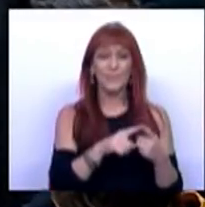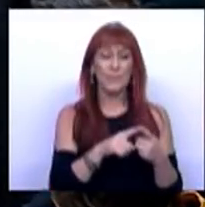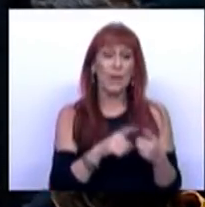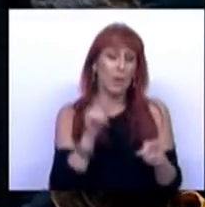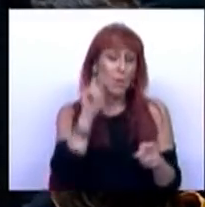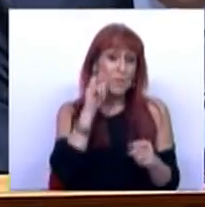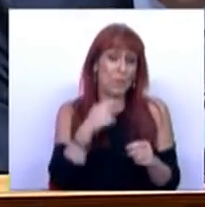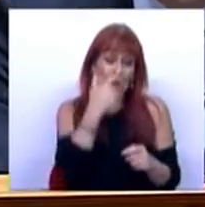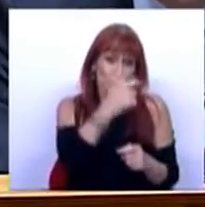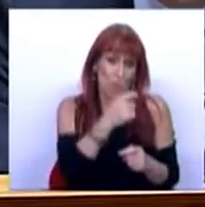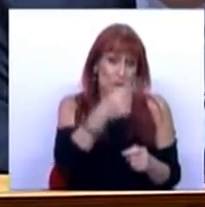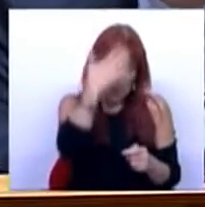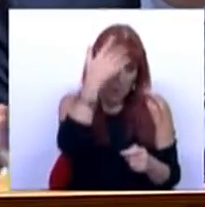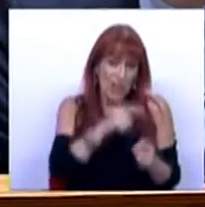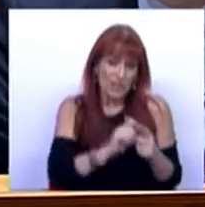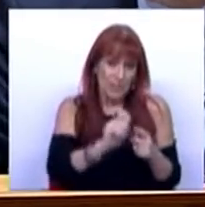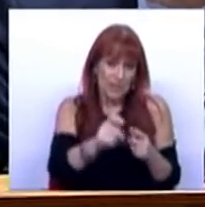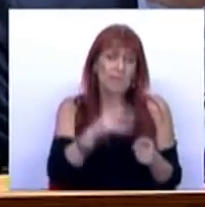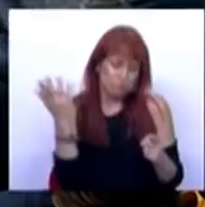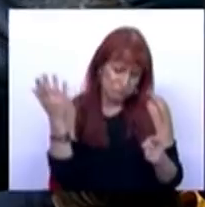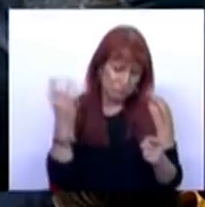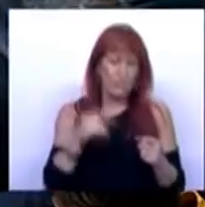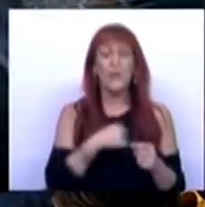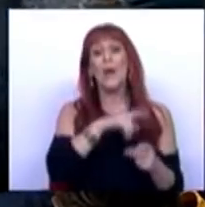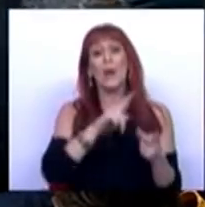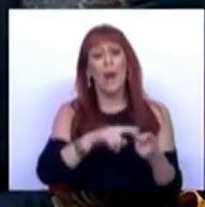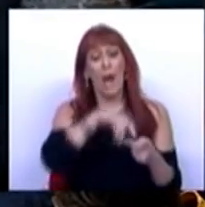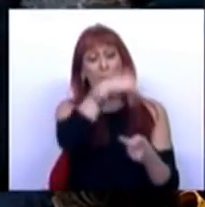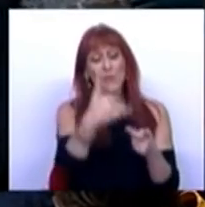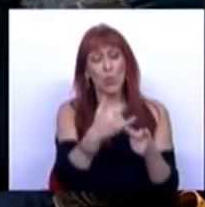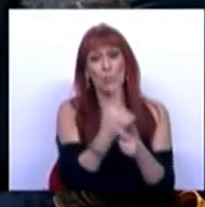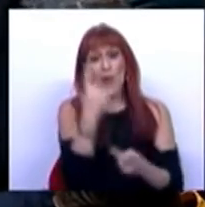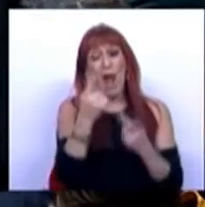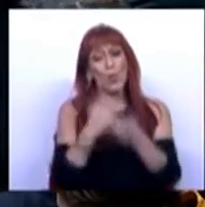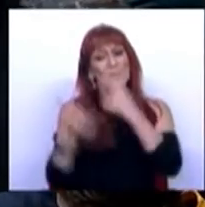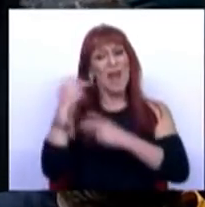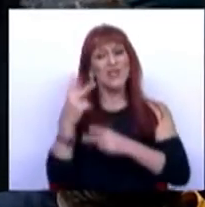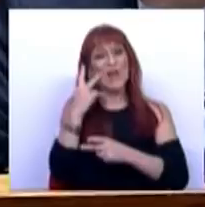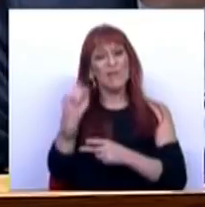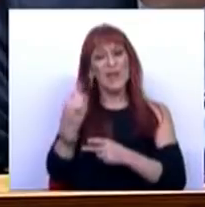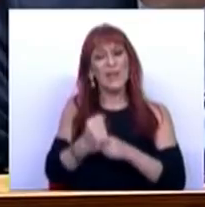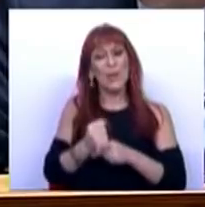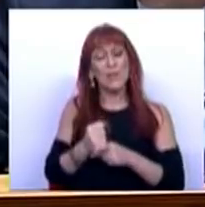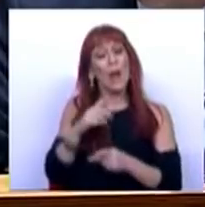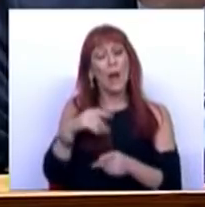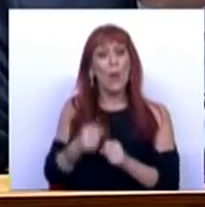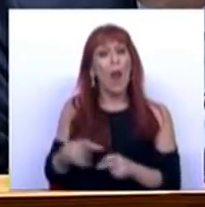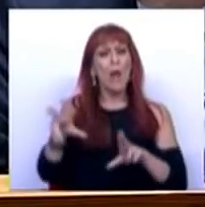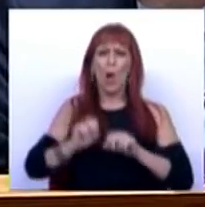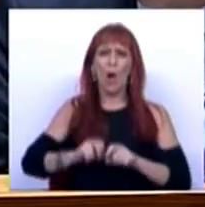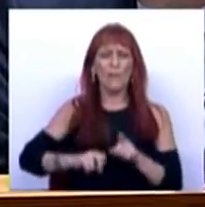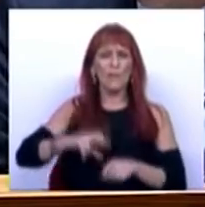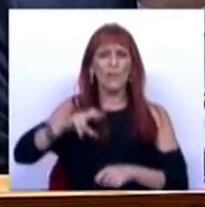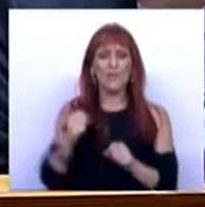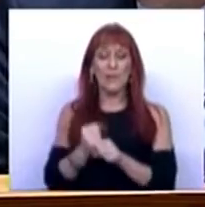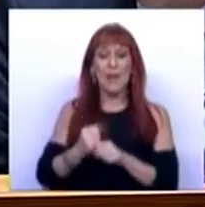Seguramente como contribuinte, que presumo que também seja. Pronto. Segundo lugar, porque há alguns anos da sua vida dedicou à nobre tarefa de